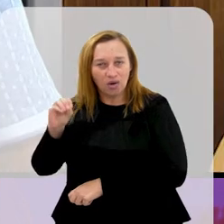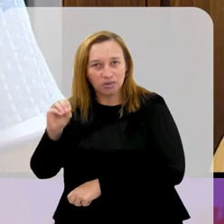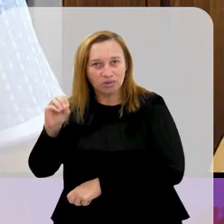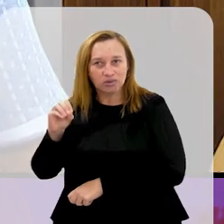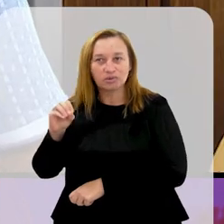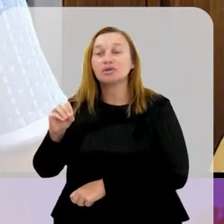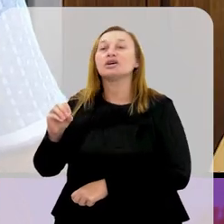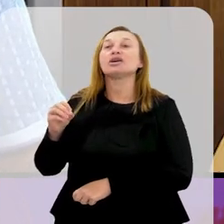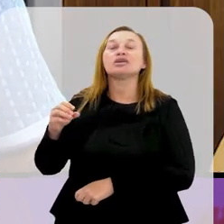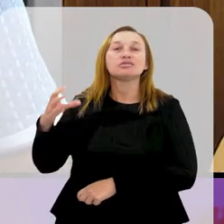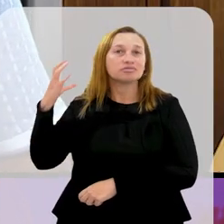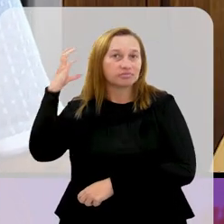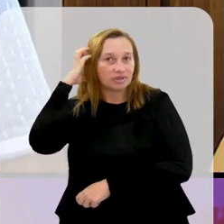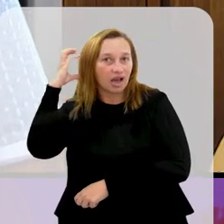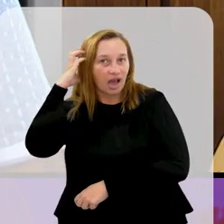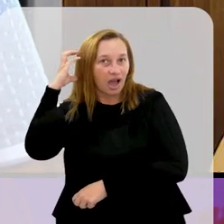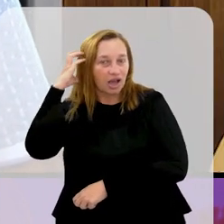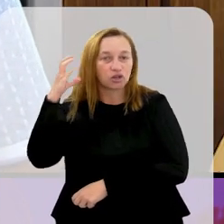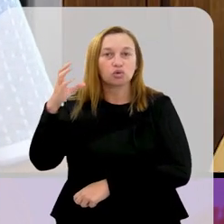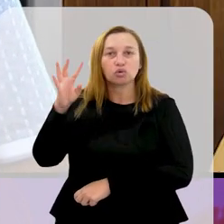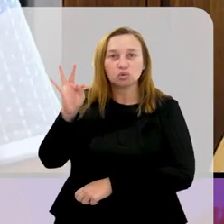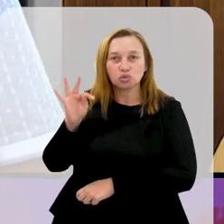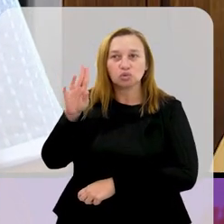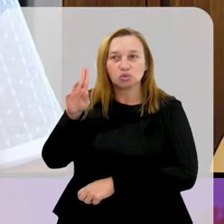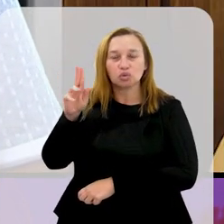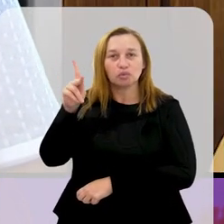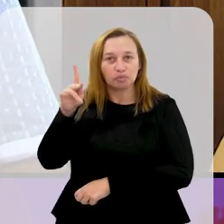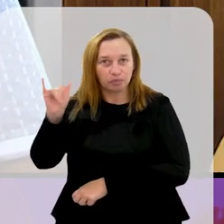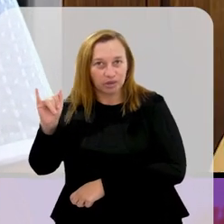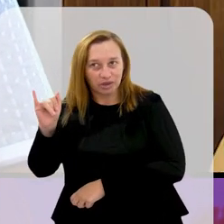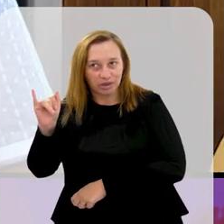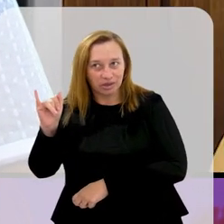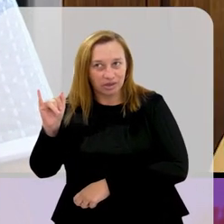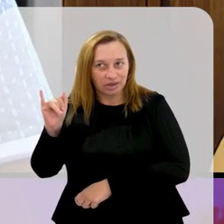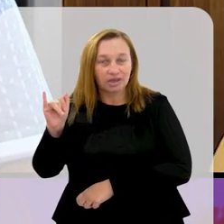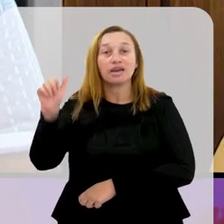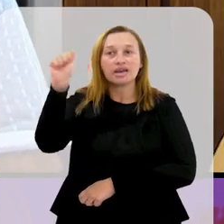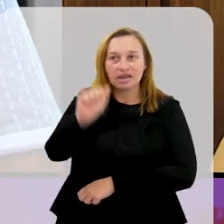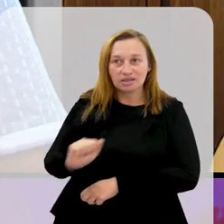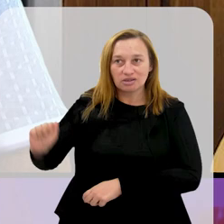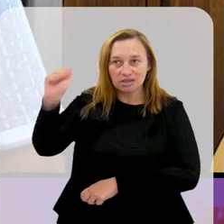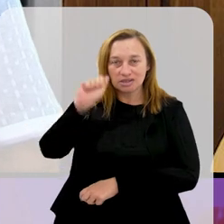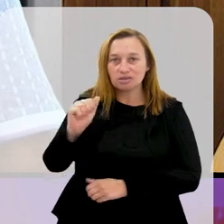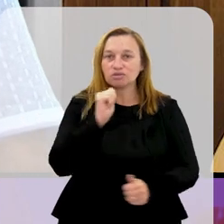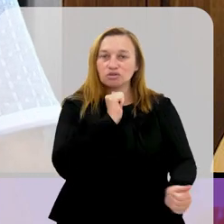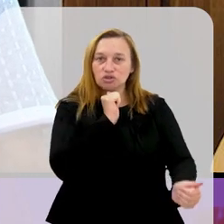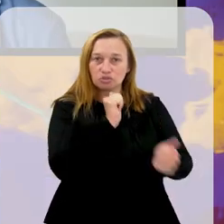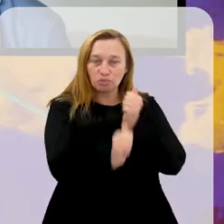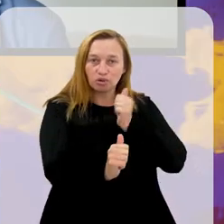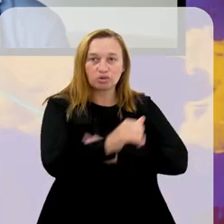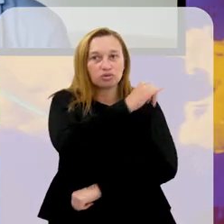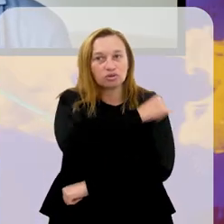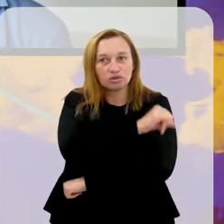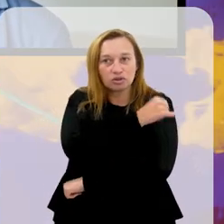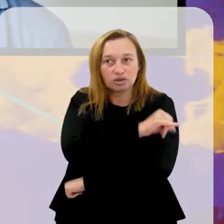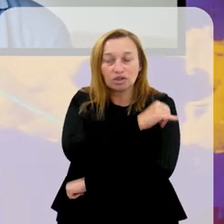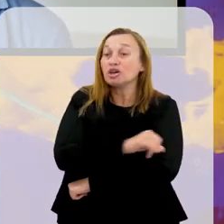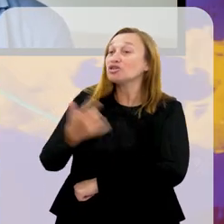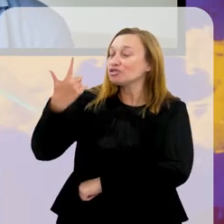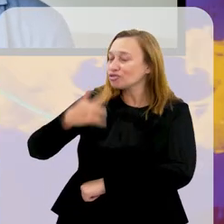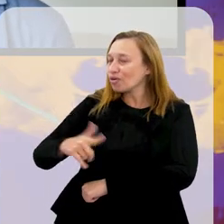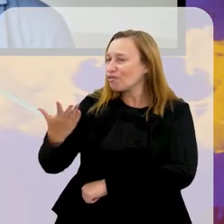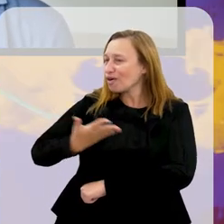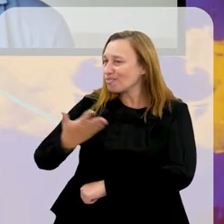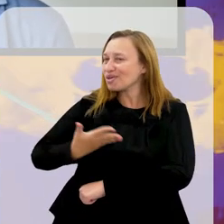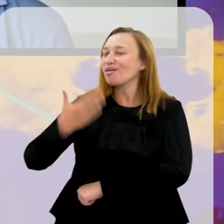Tupi e presidente da Acerge, Associação de Cronistas Esportivos do Rio de Janeiro. Heraldo, mais